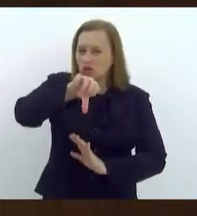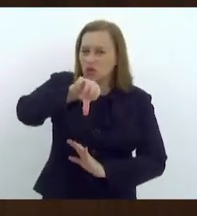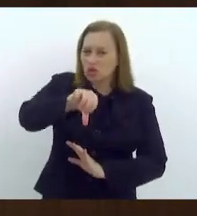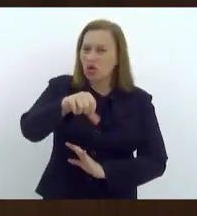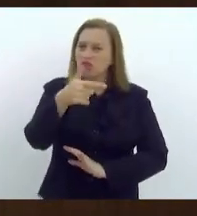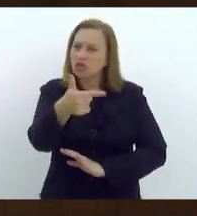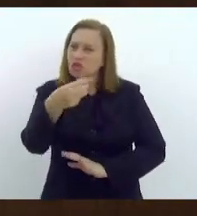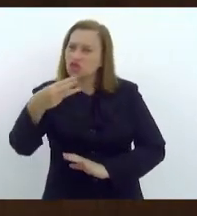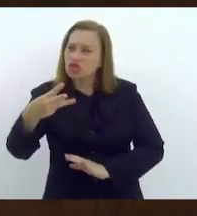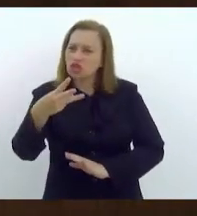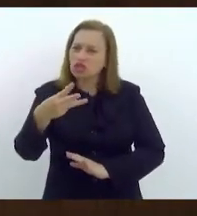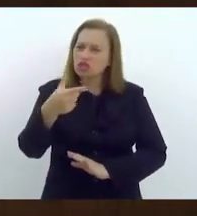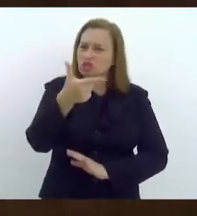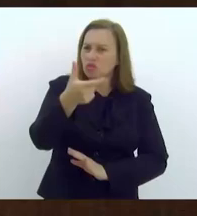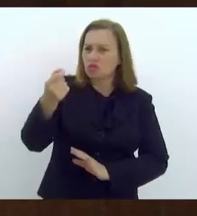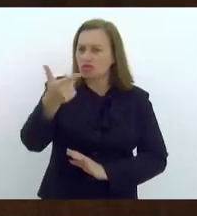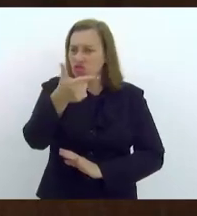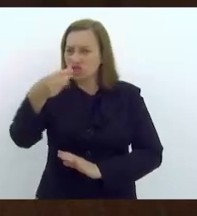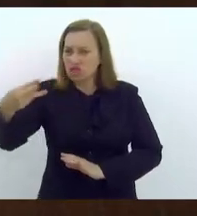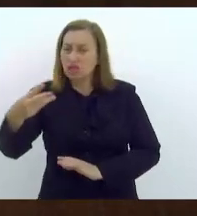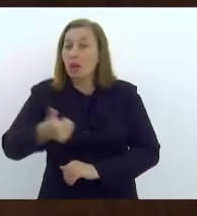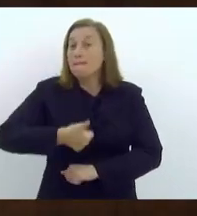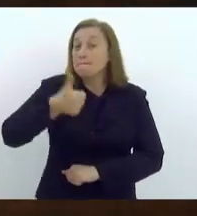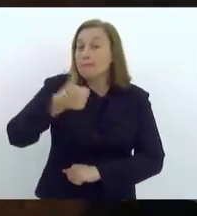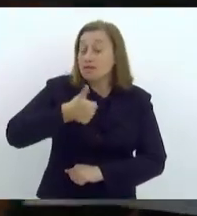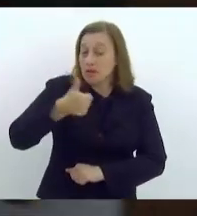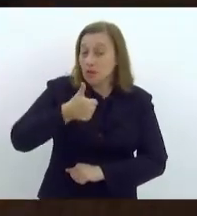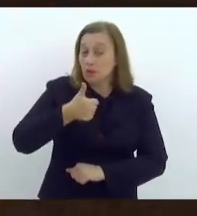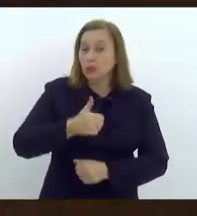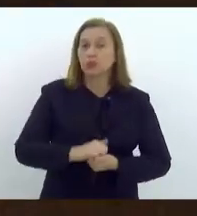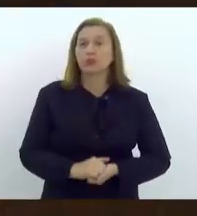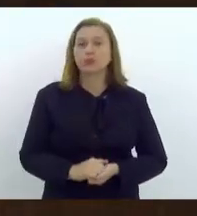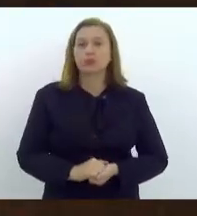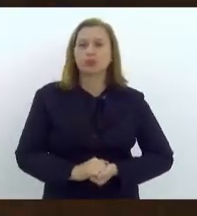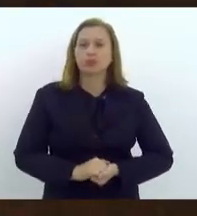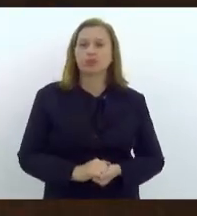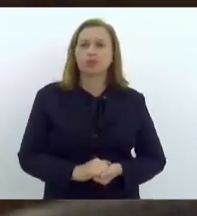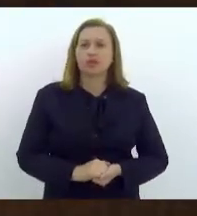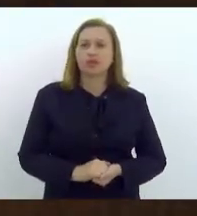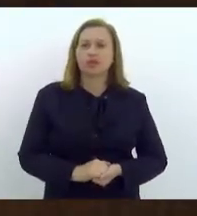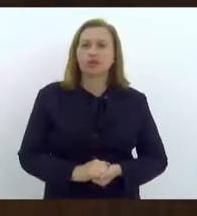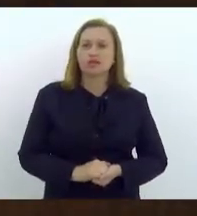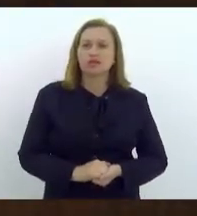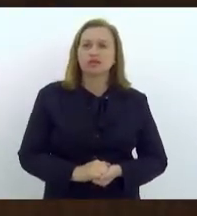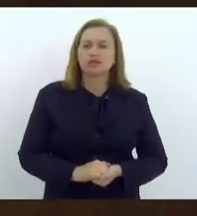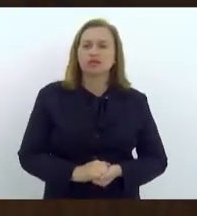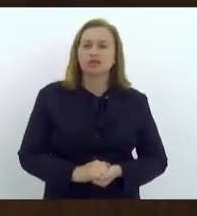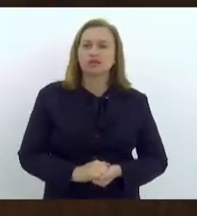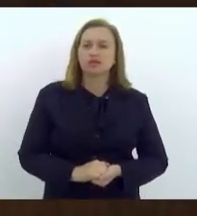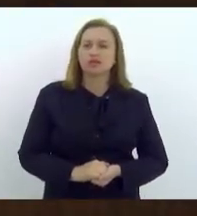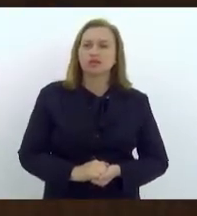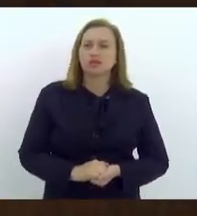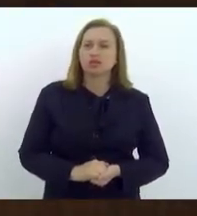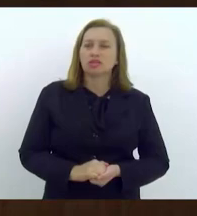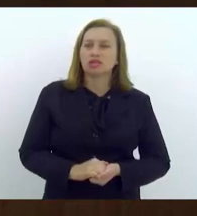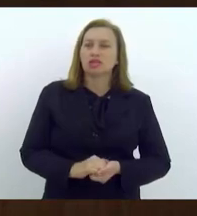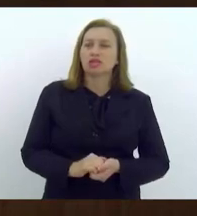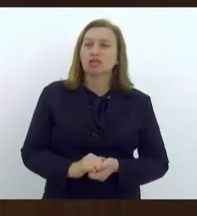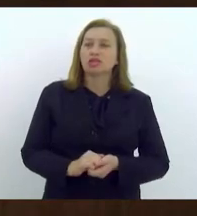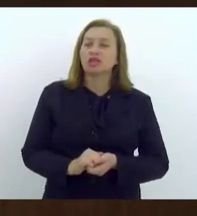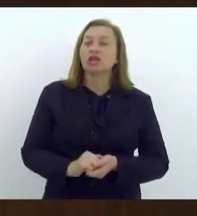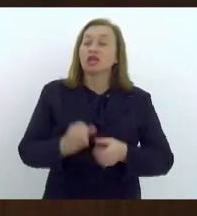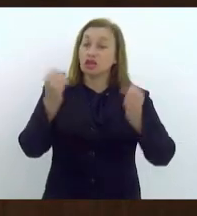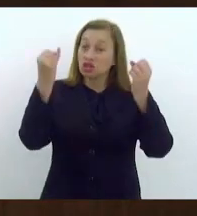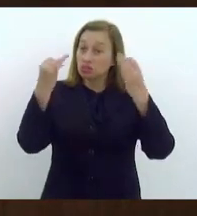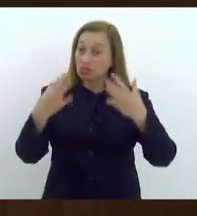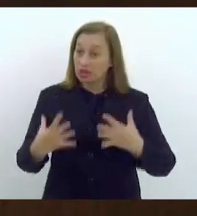-23. Primeiro, tornar público aqui a grandeza dessa casa